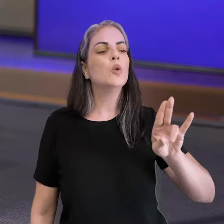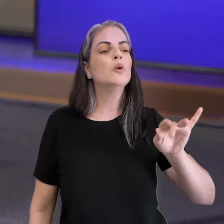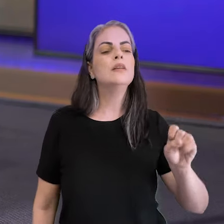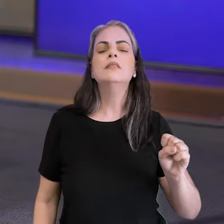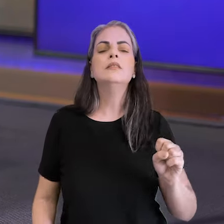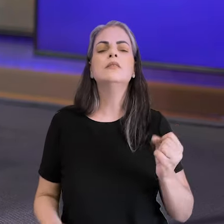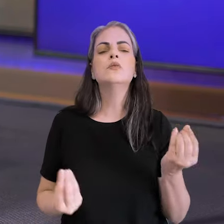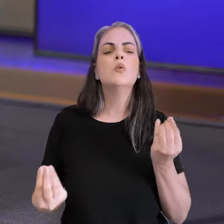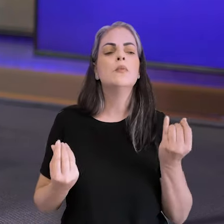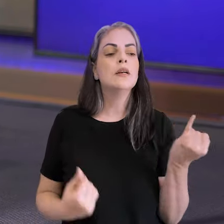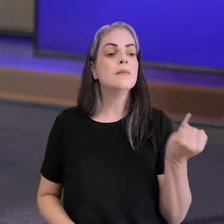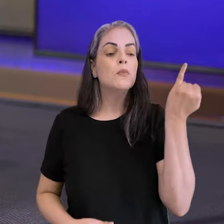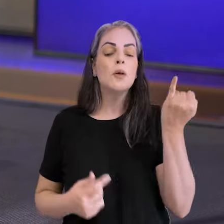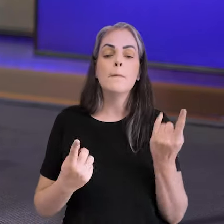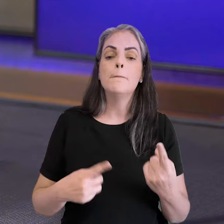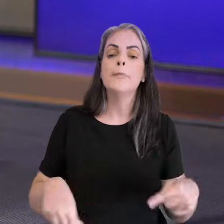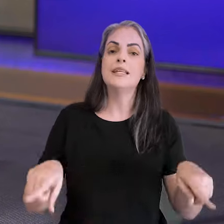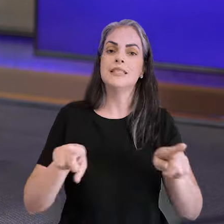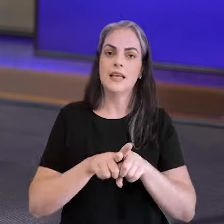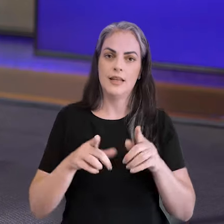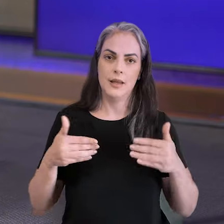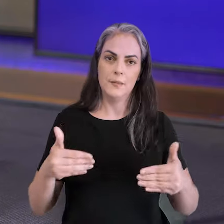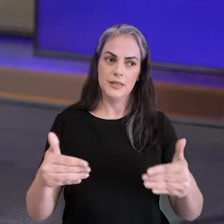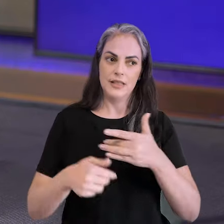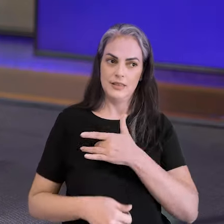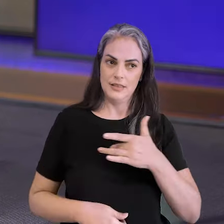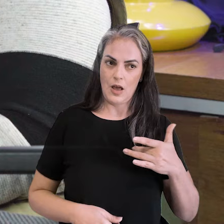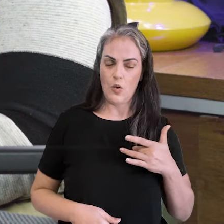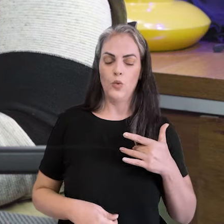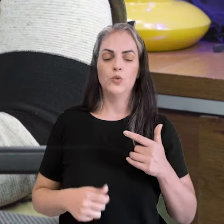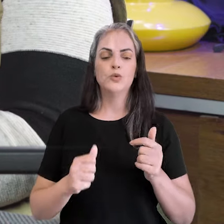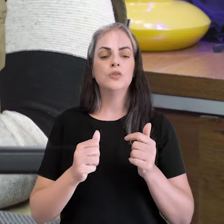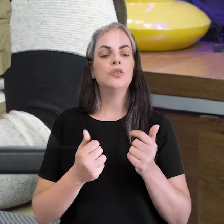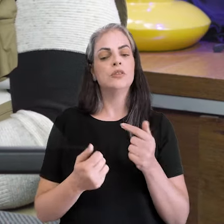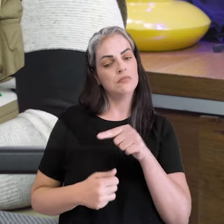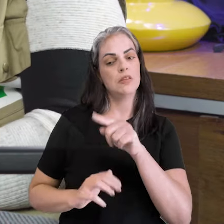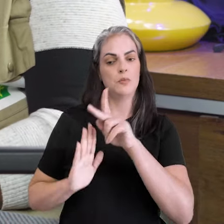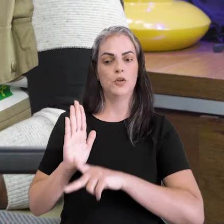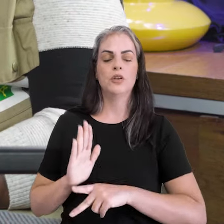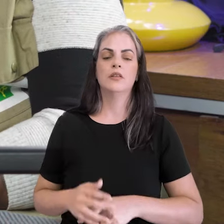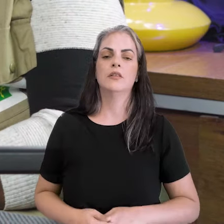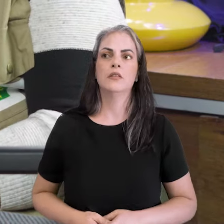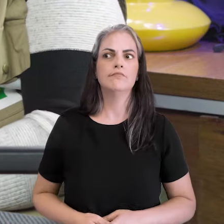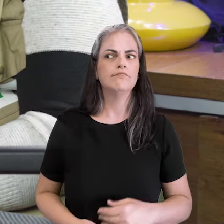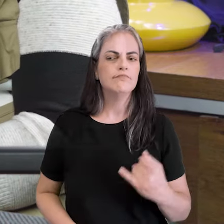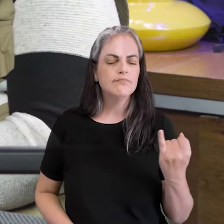das parcerias do Ministério da Saúde no Mais Saúde com a gente? Ah, elas são fundamentais.